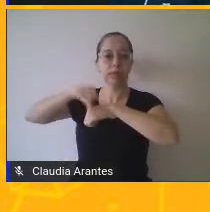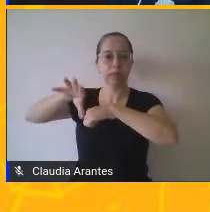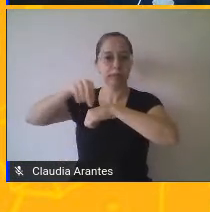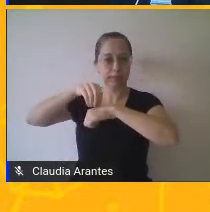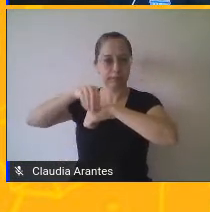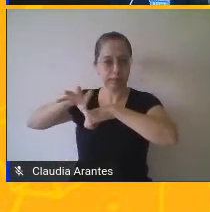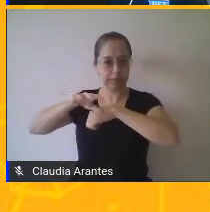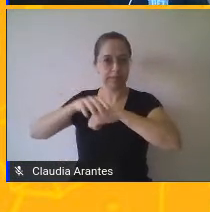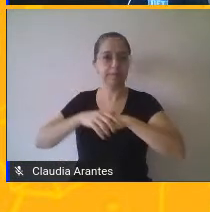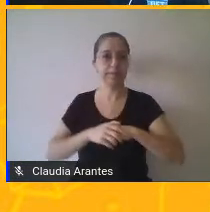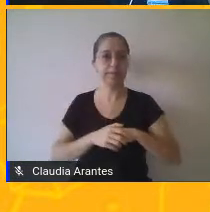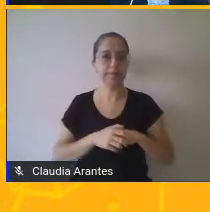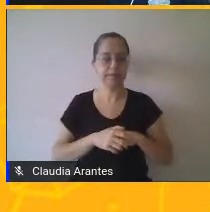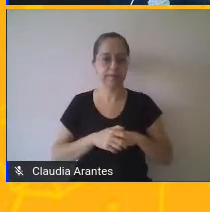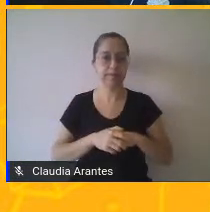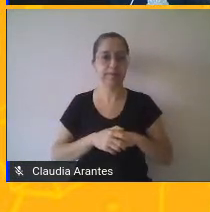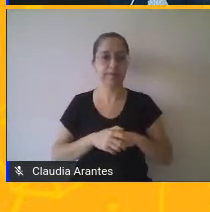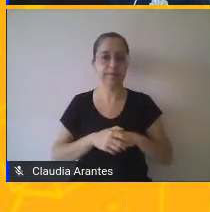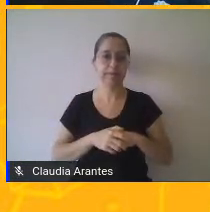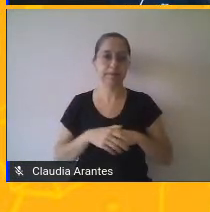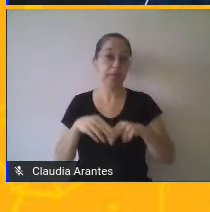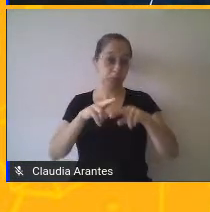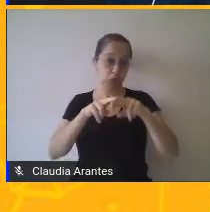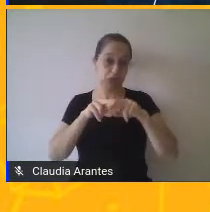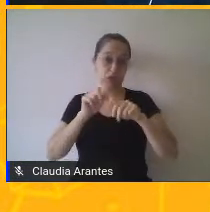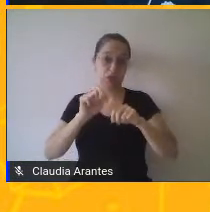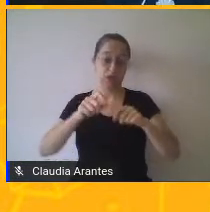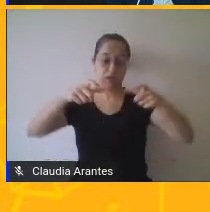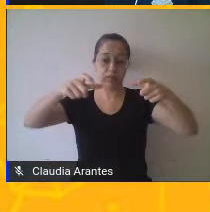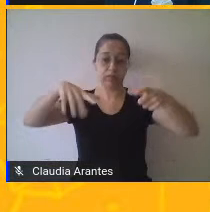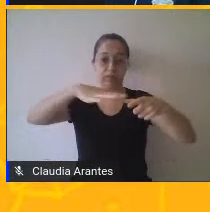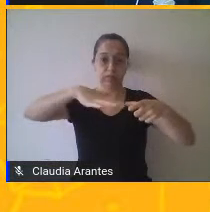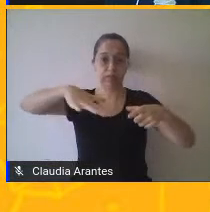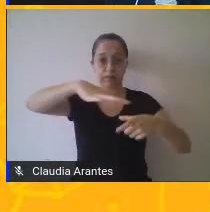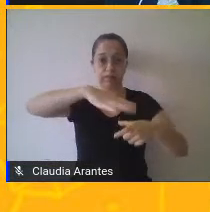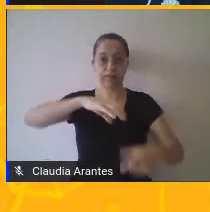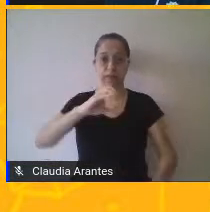canal. Que é isso que já foi comentado antes.